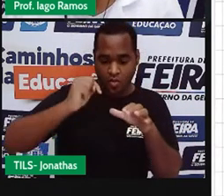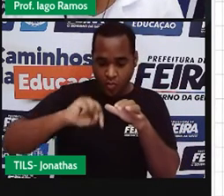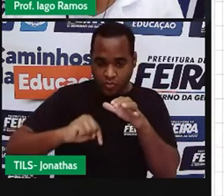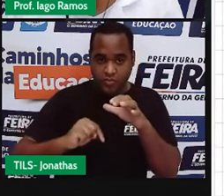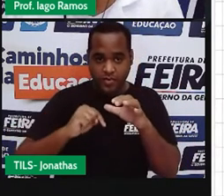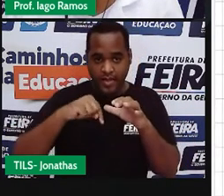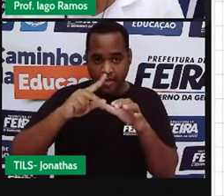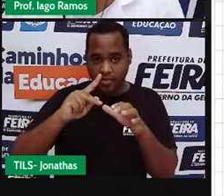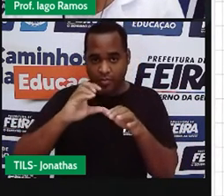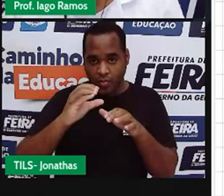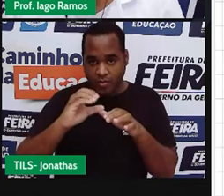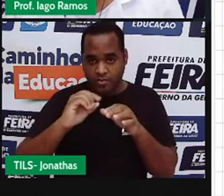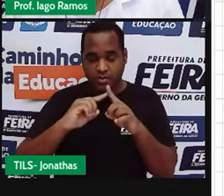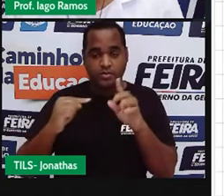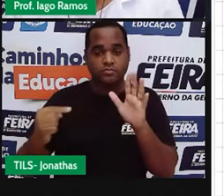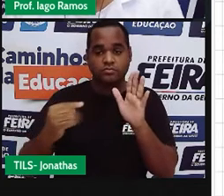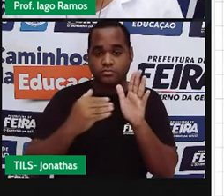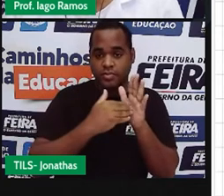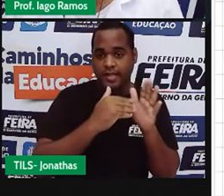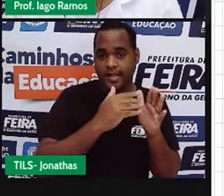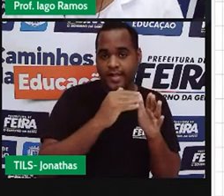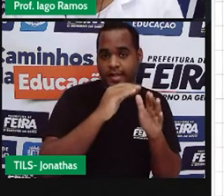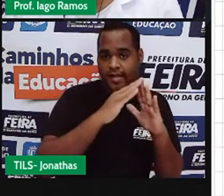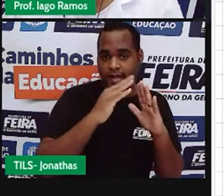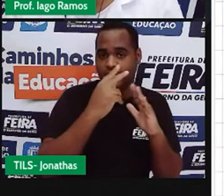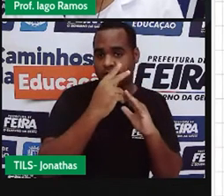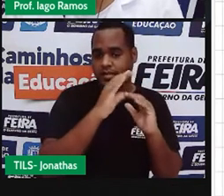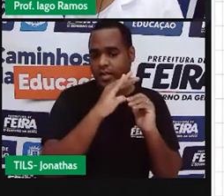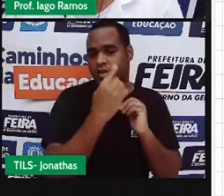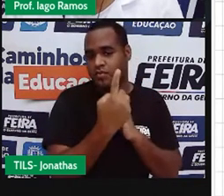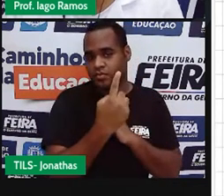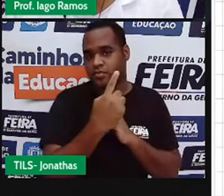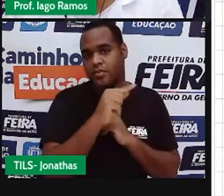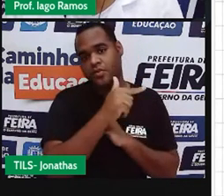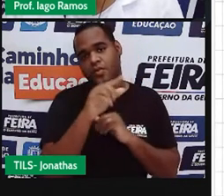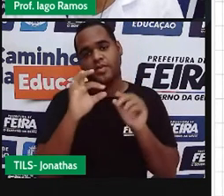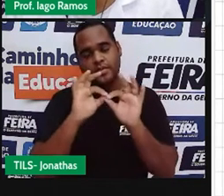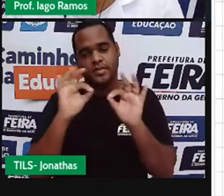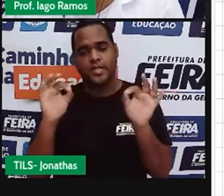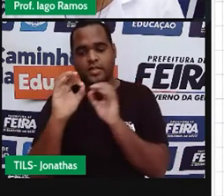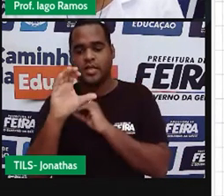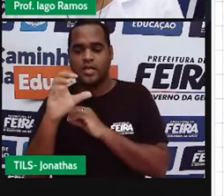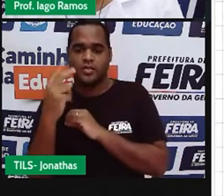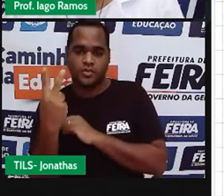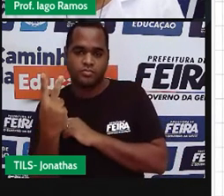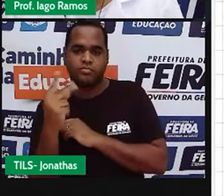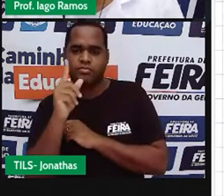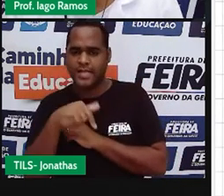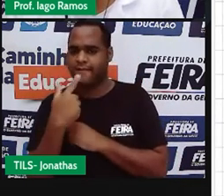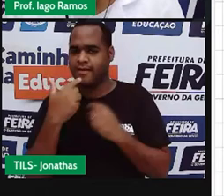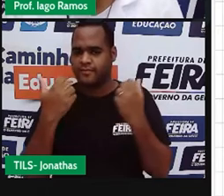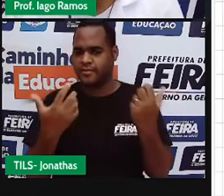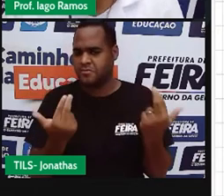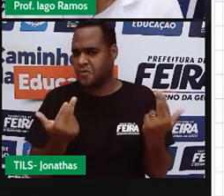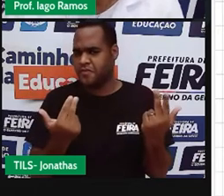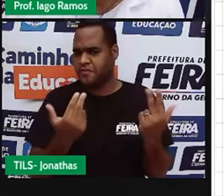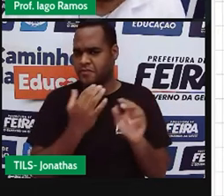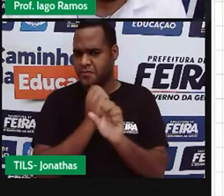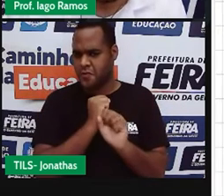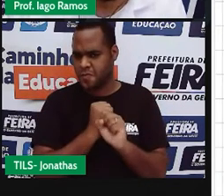até a casa 1. E depois, professor, faça para mim aí a distância do poço até a casa 2. Deixa eu ver se vai ser igual.